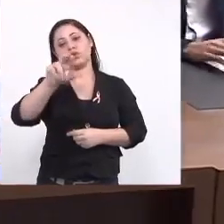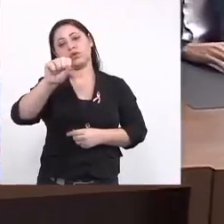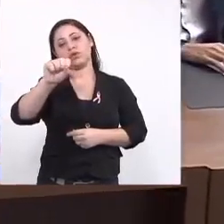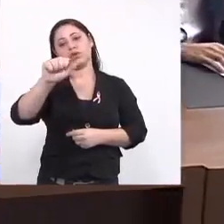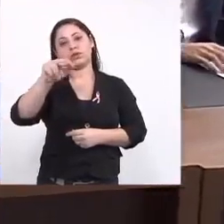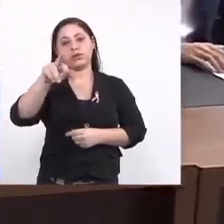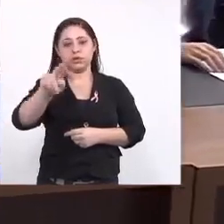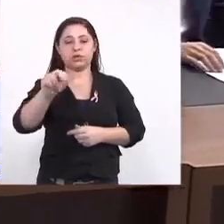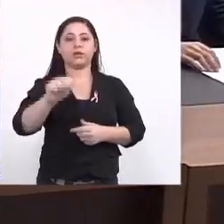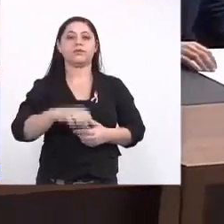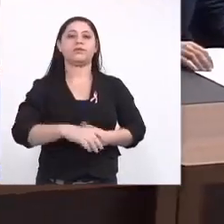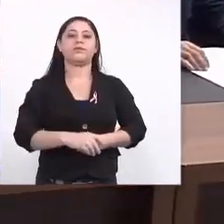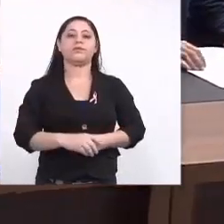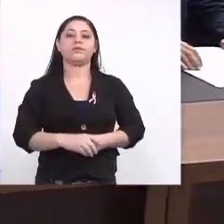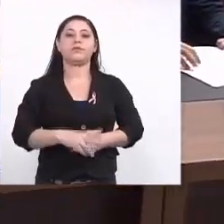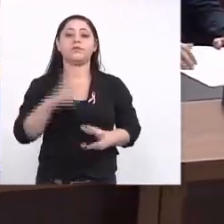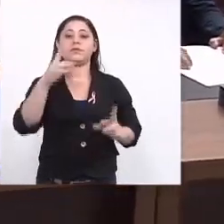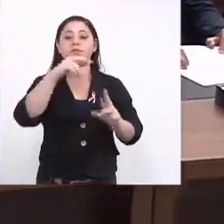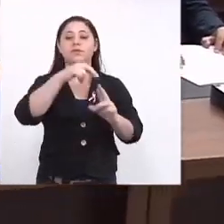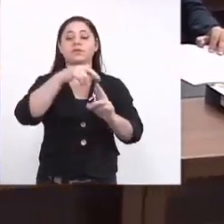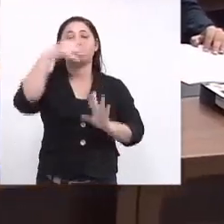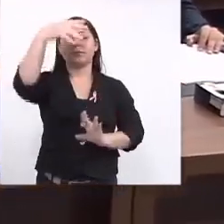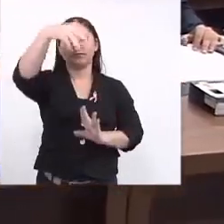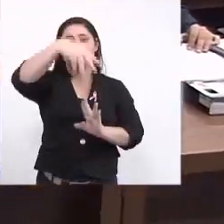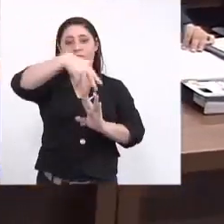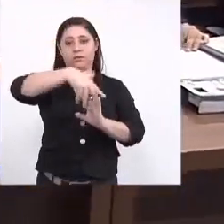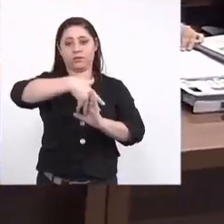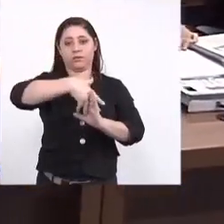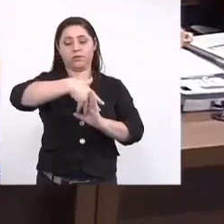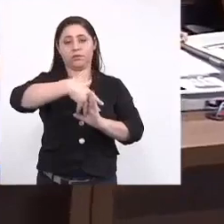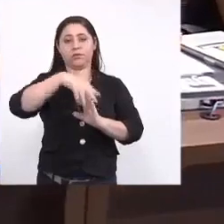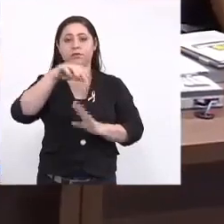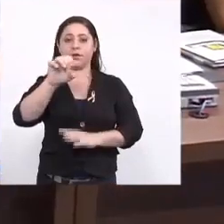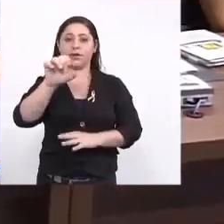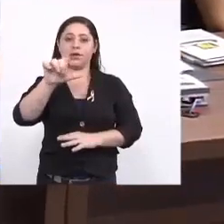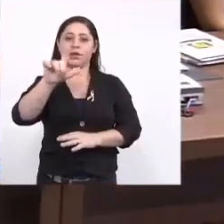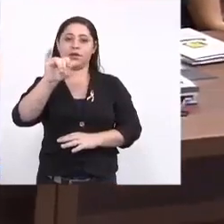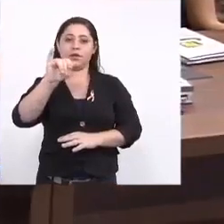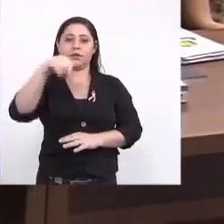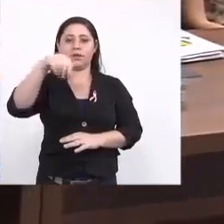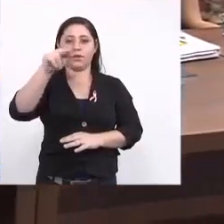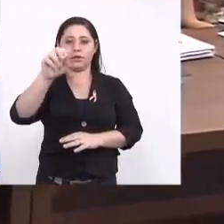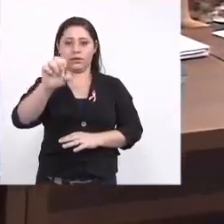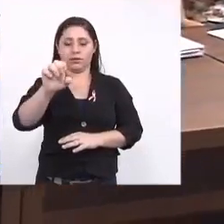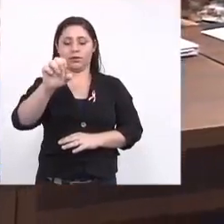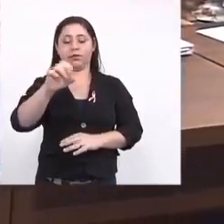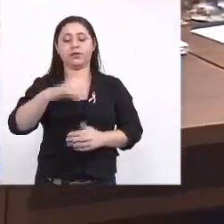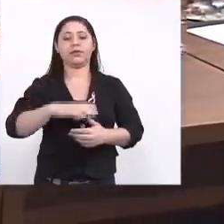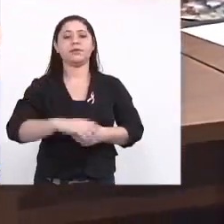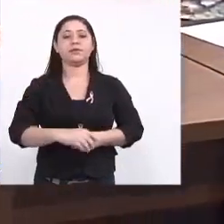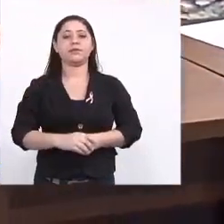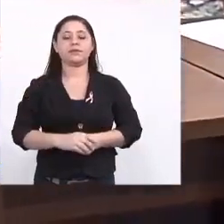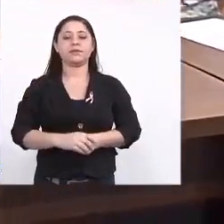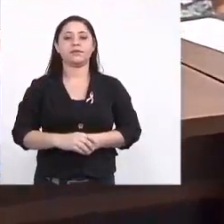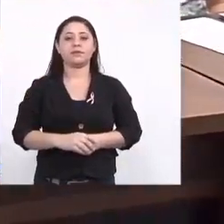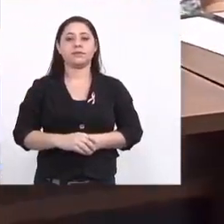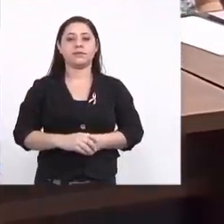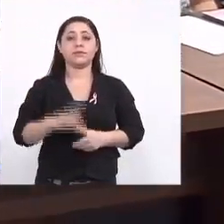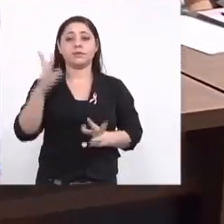representando a UFMS, a Eliane Matos Piramba,